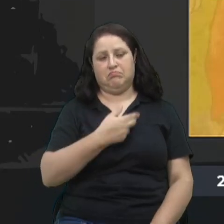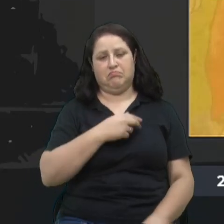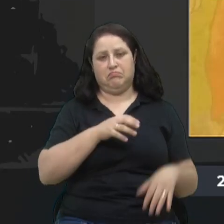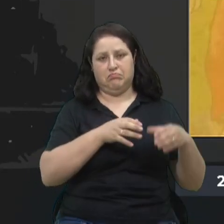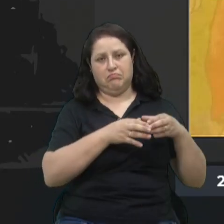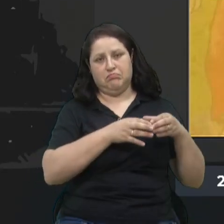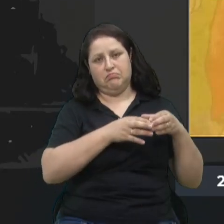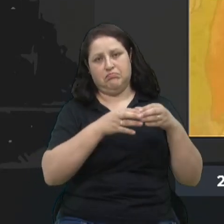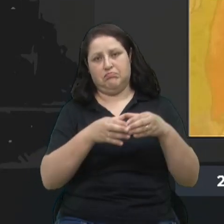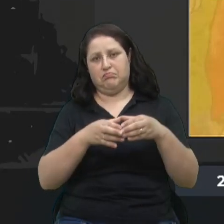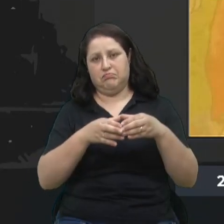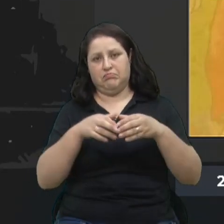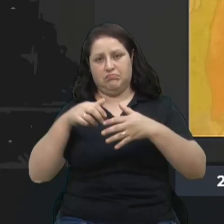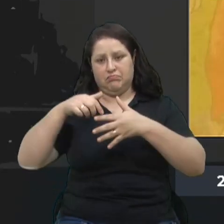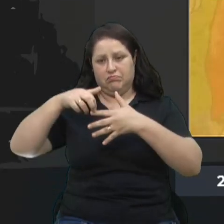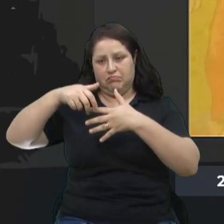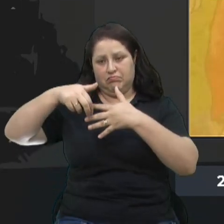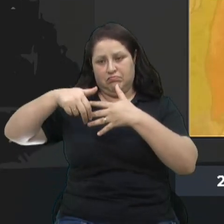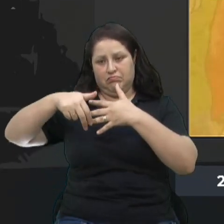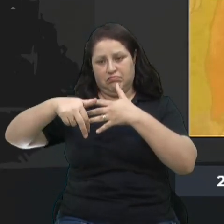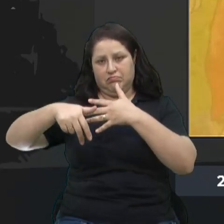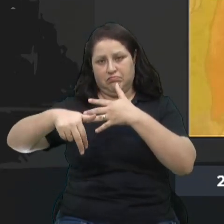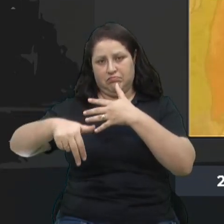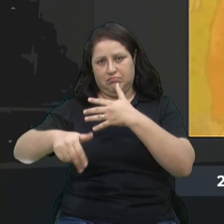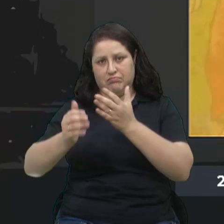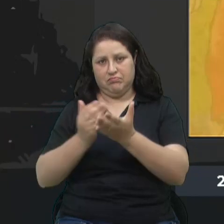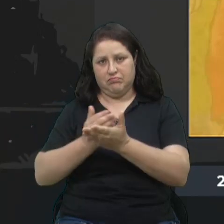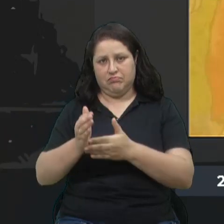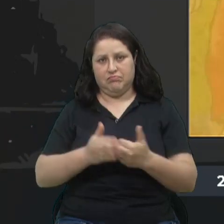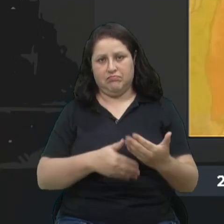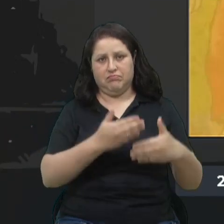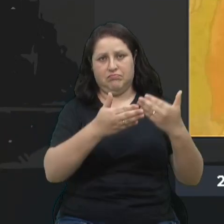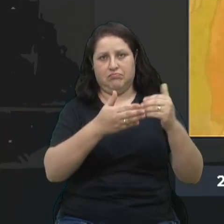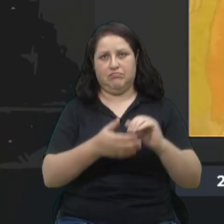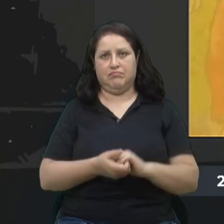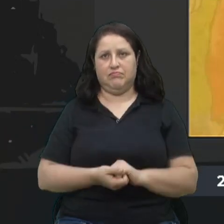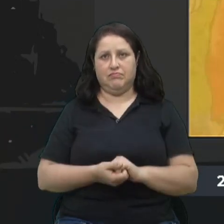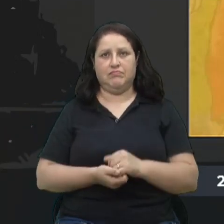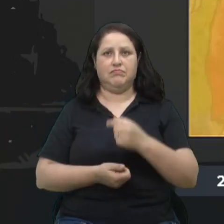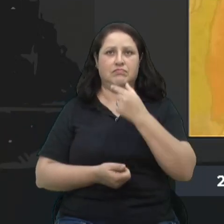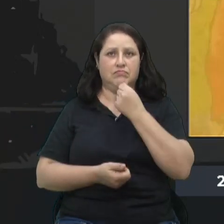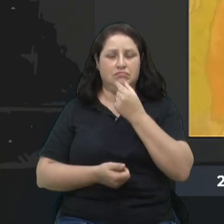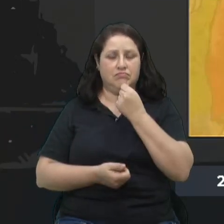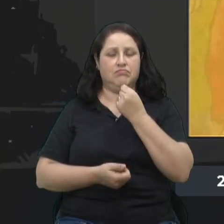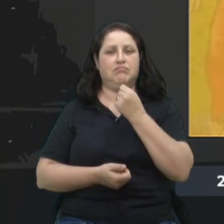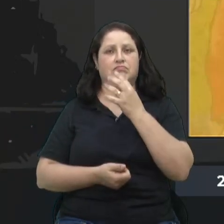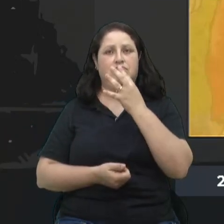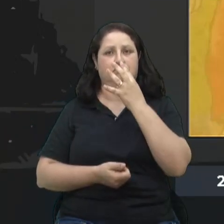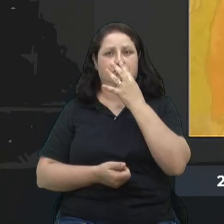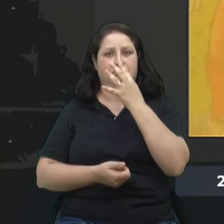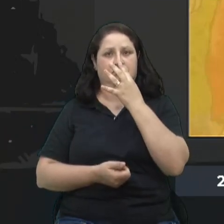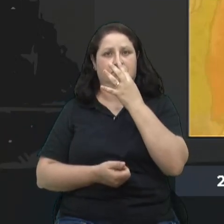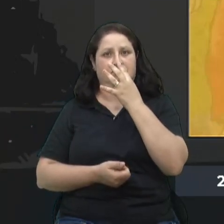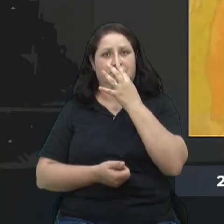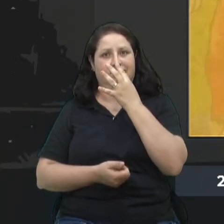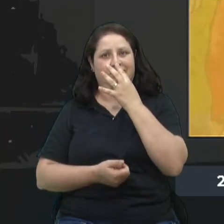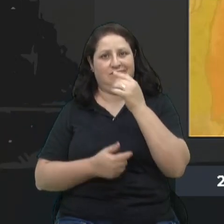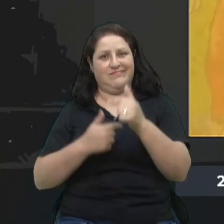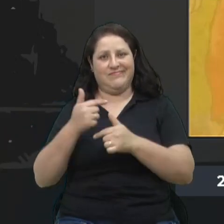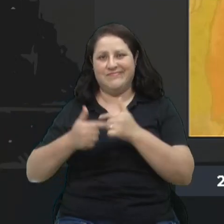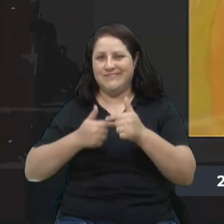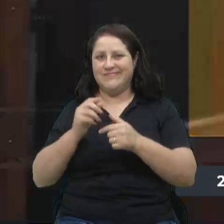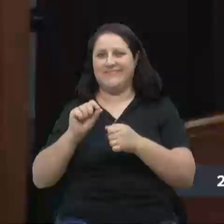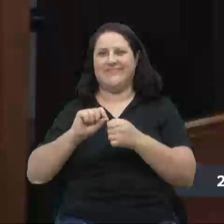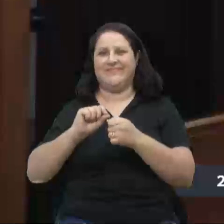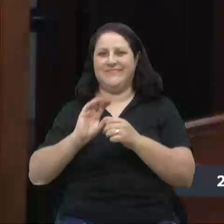esse processo todo do Mosaico na Quebrada. E eles, sem dúvida nenhuma, ficaram impressionados com o trabalho que é